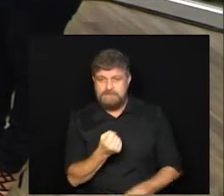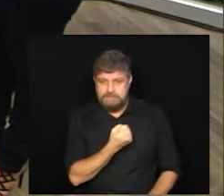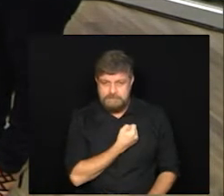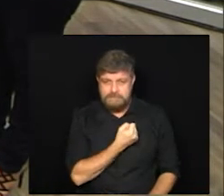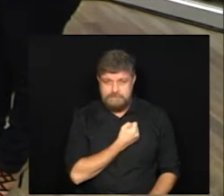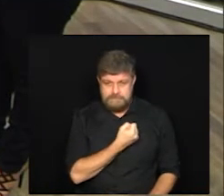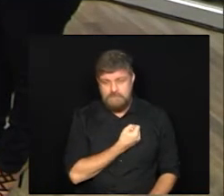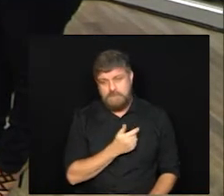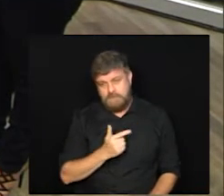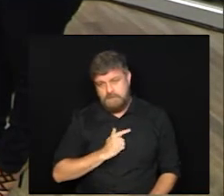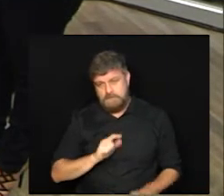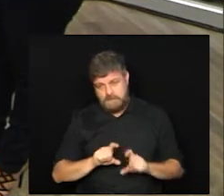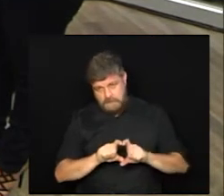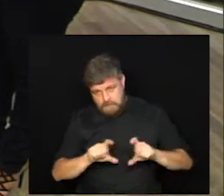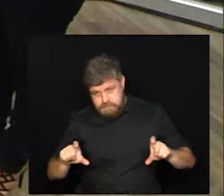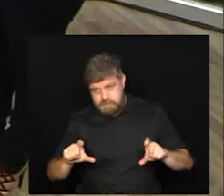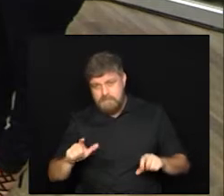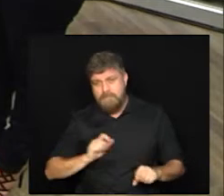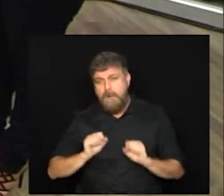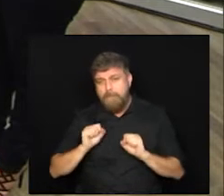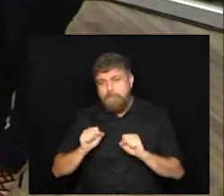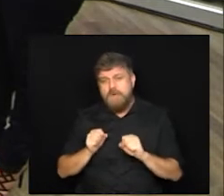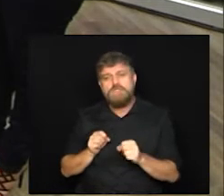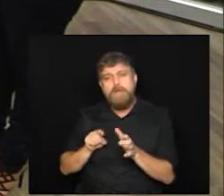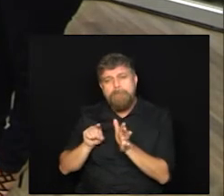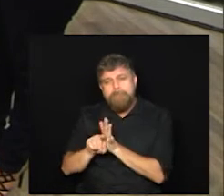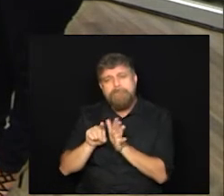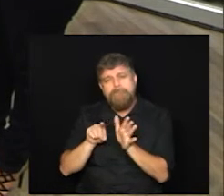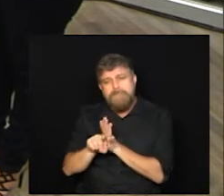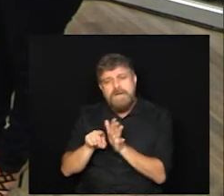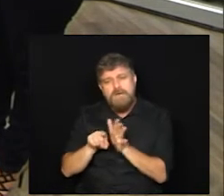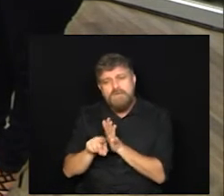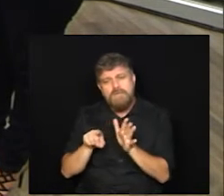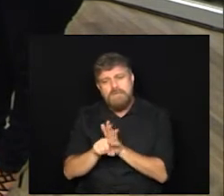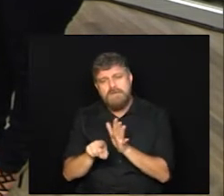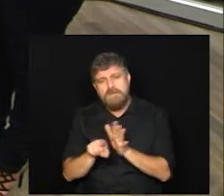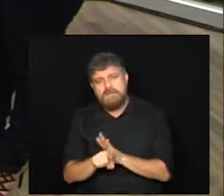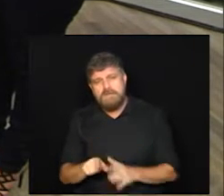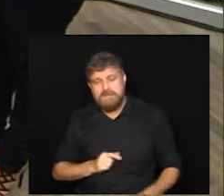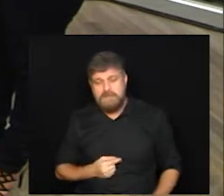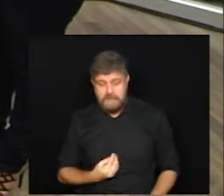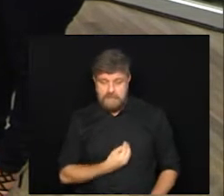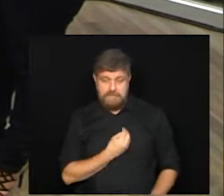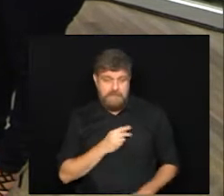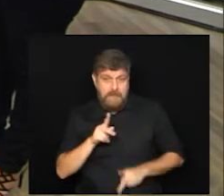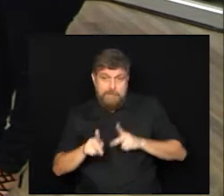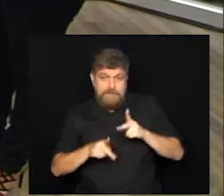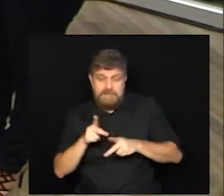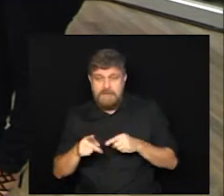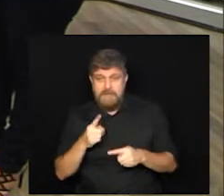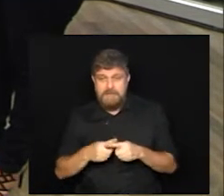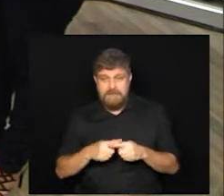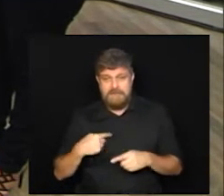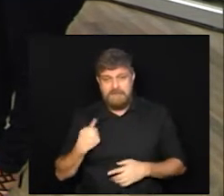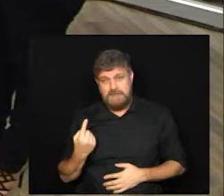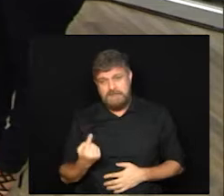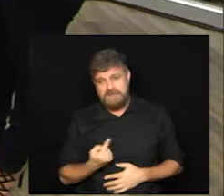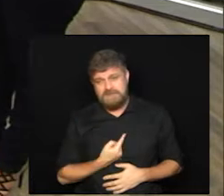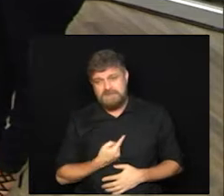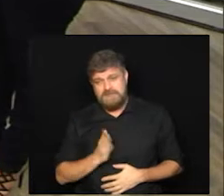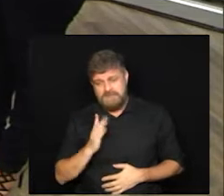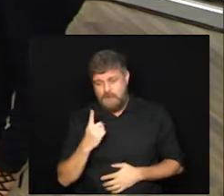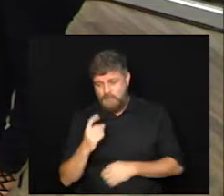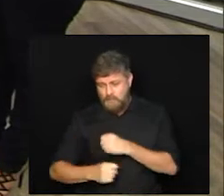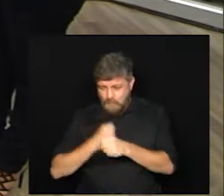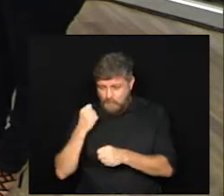978293776 que as pessoas possam fazer essa participação já que a gente está há pelo menos